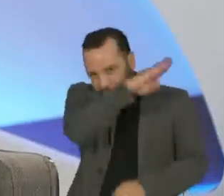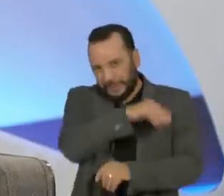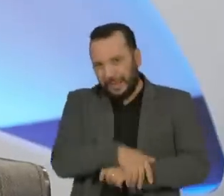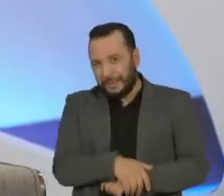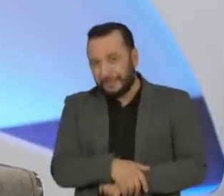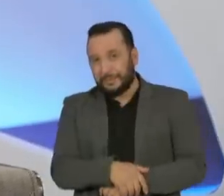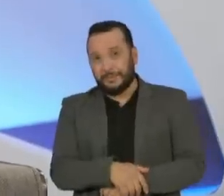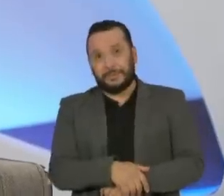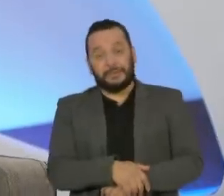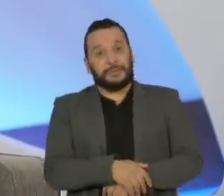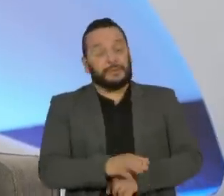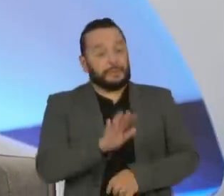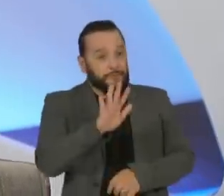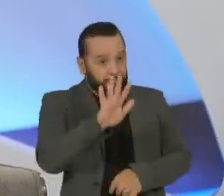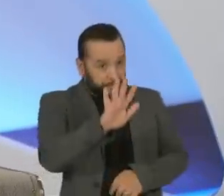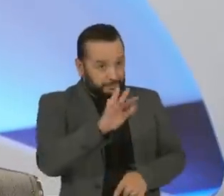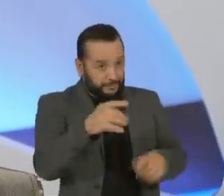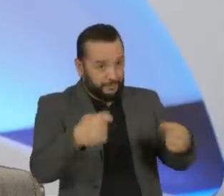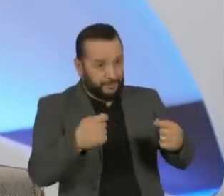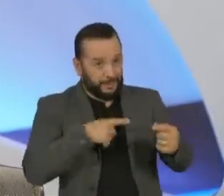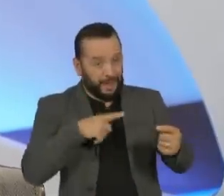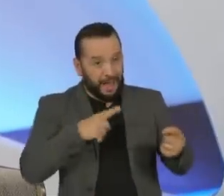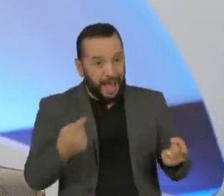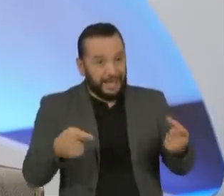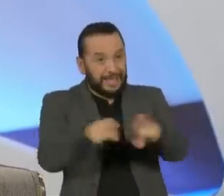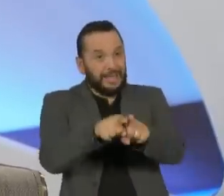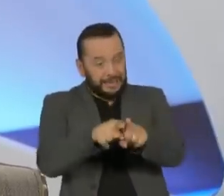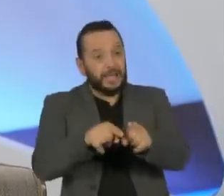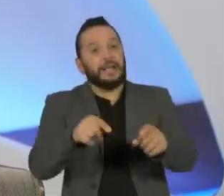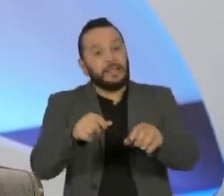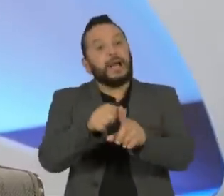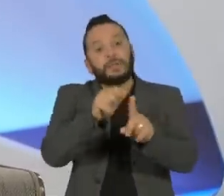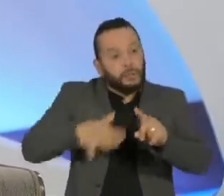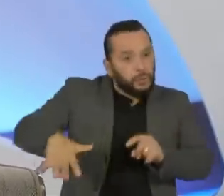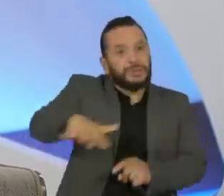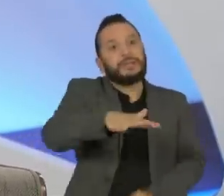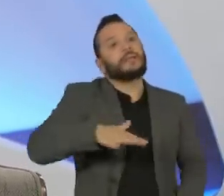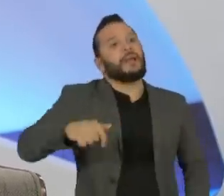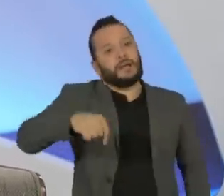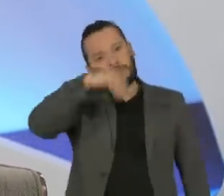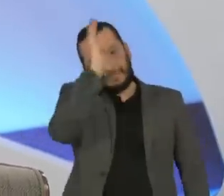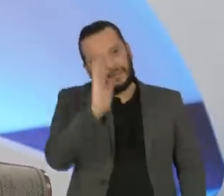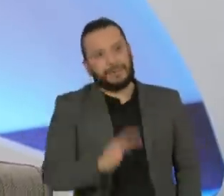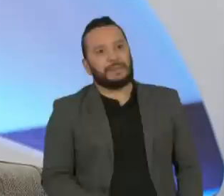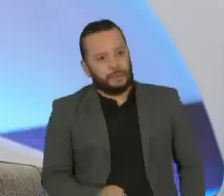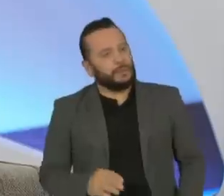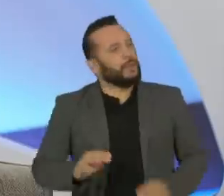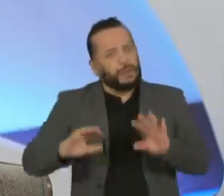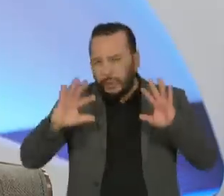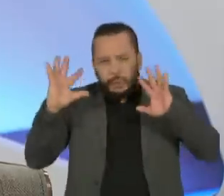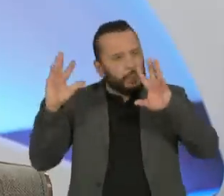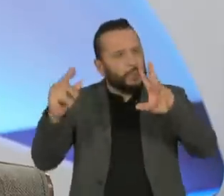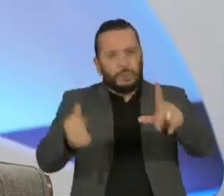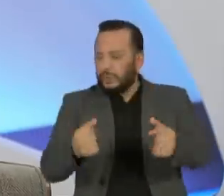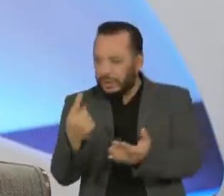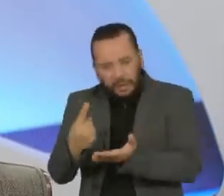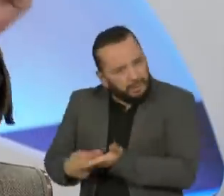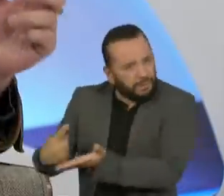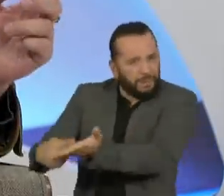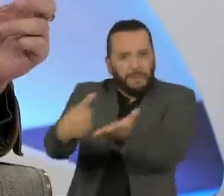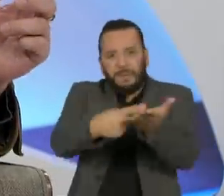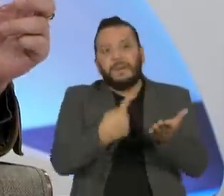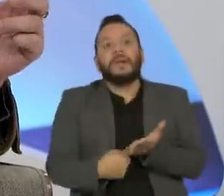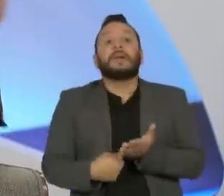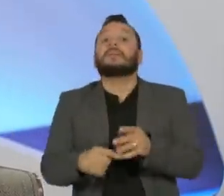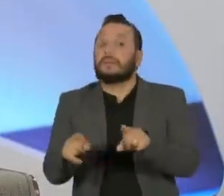é necessário uma aliança fundamental da sociedade civil brasileira de todas as matizes, inclusive